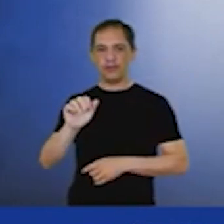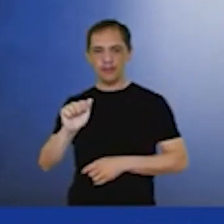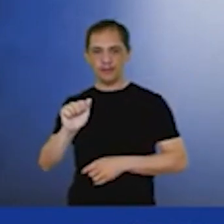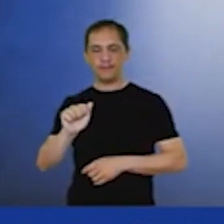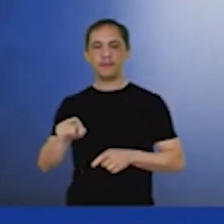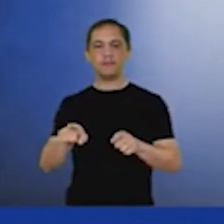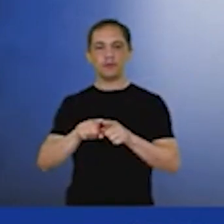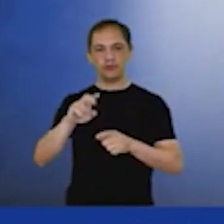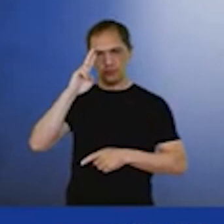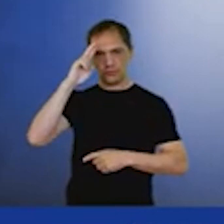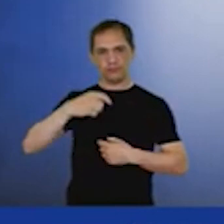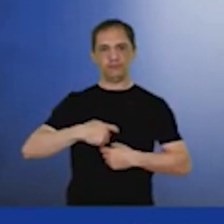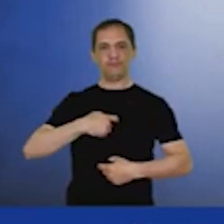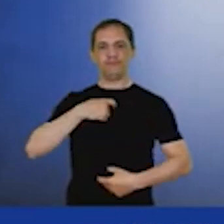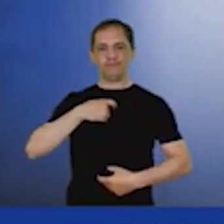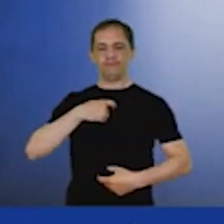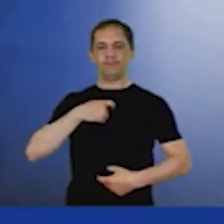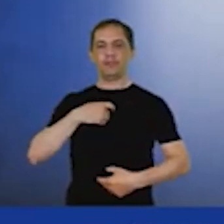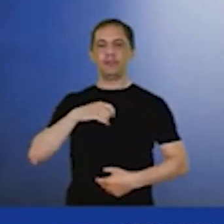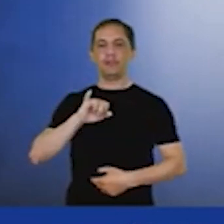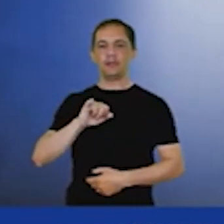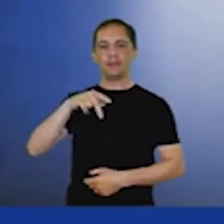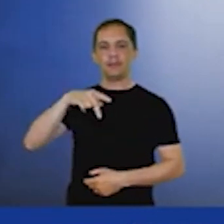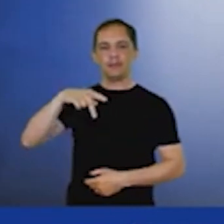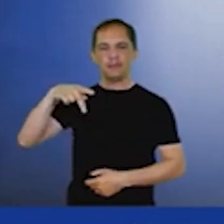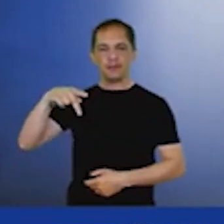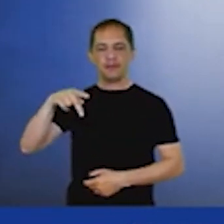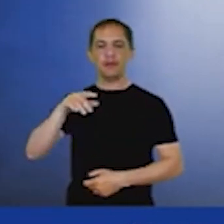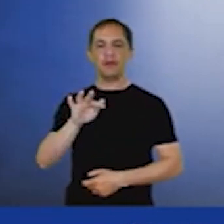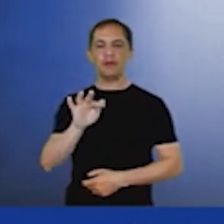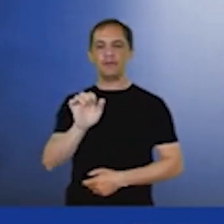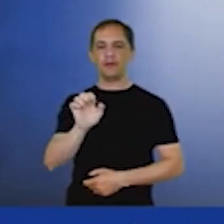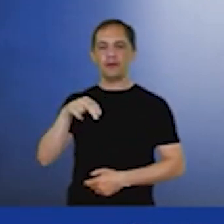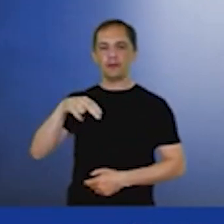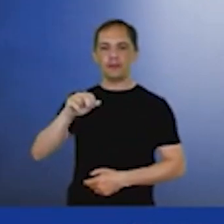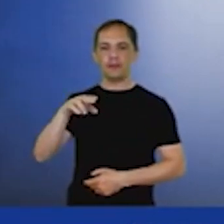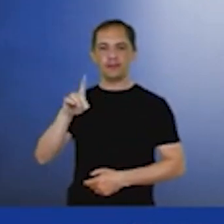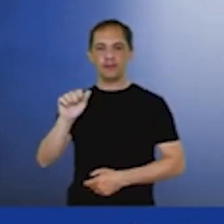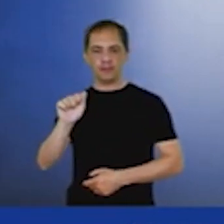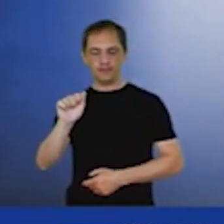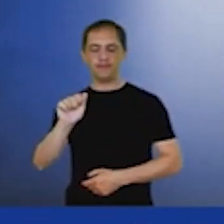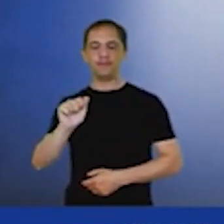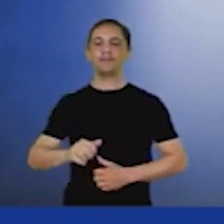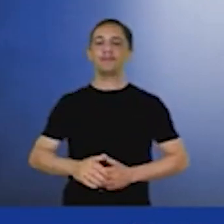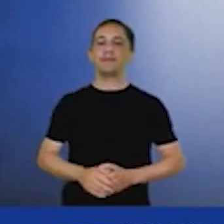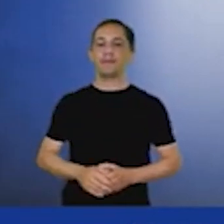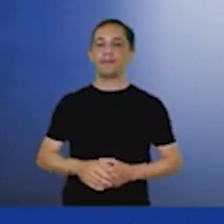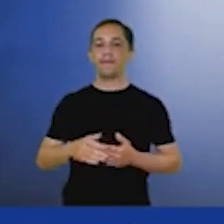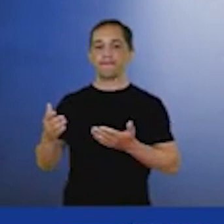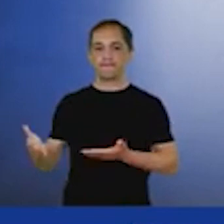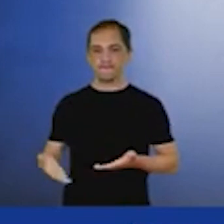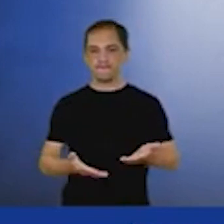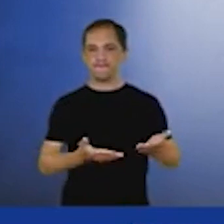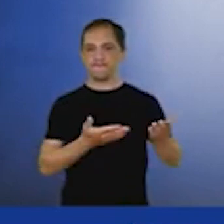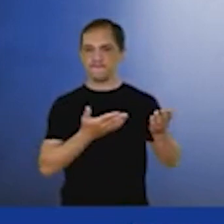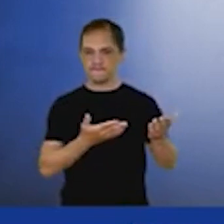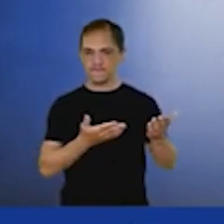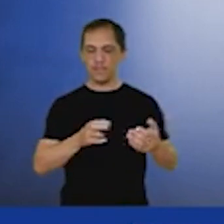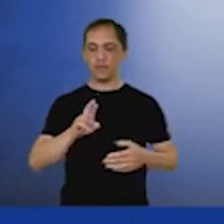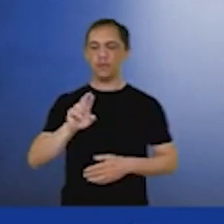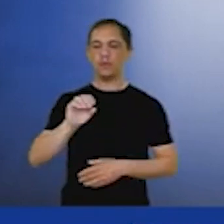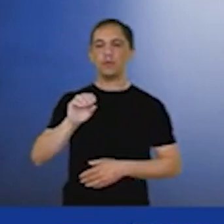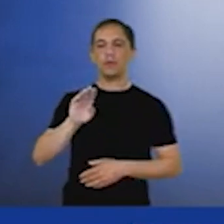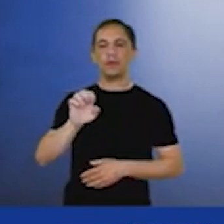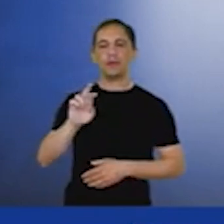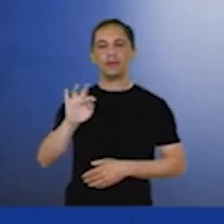executiva corporativa do IBP, Fernanda Delgado. Para iniciarmos o painel, passo a palavra deste momento à Roberta,